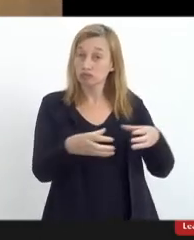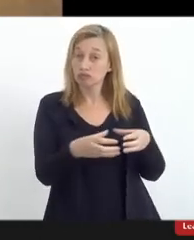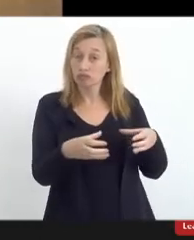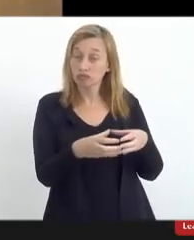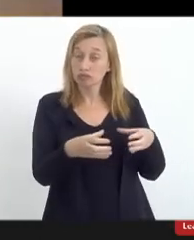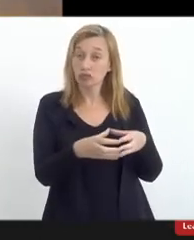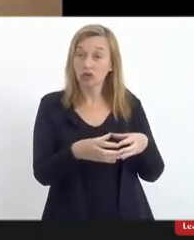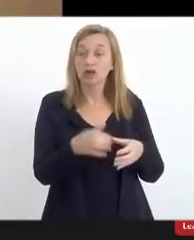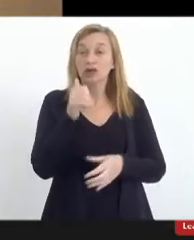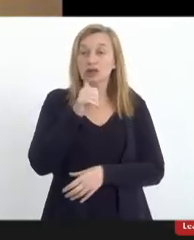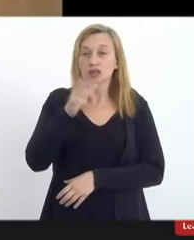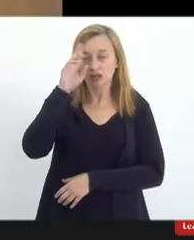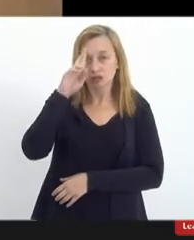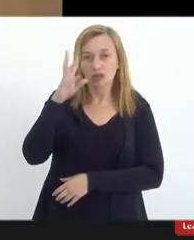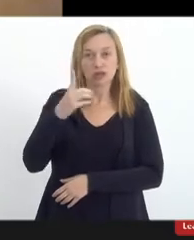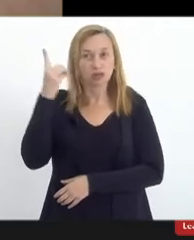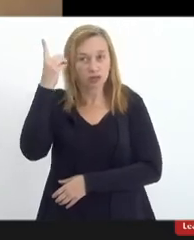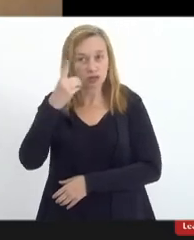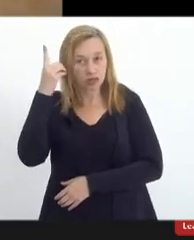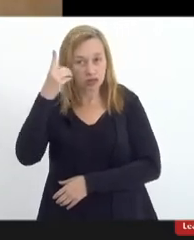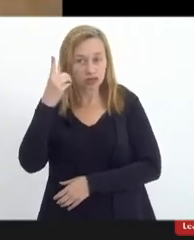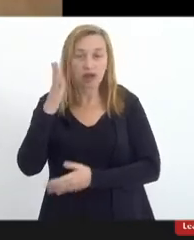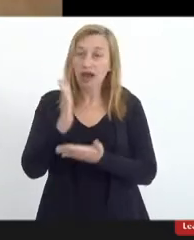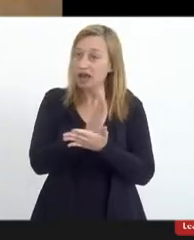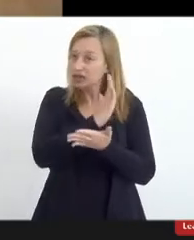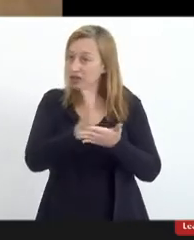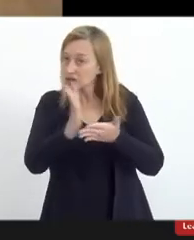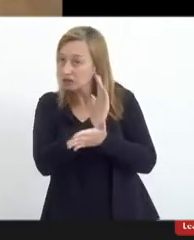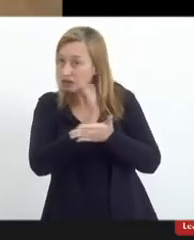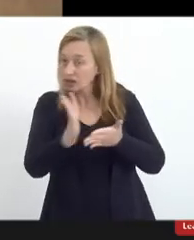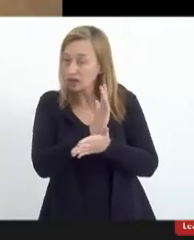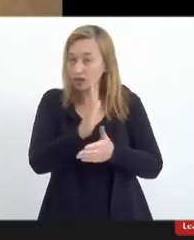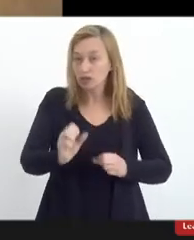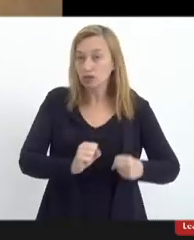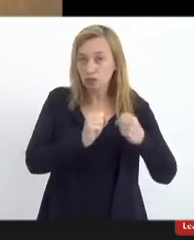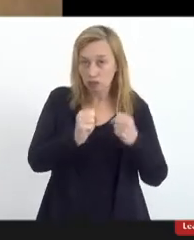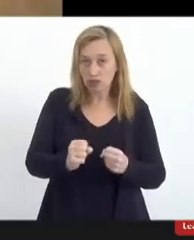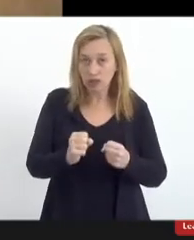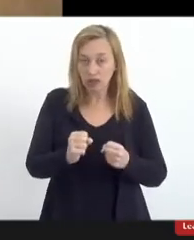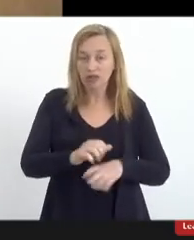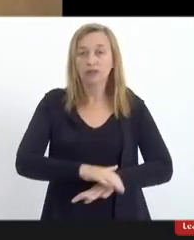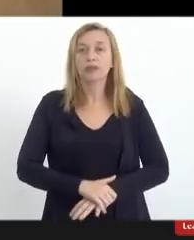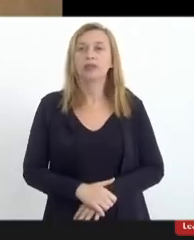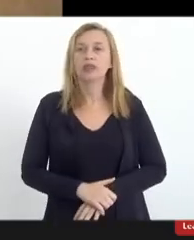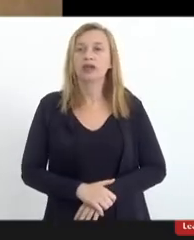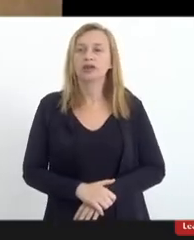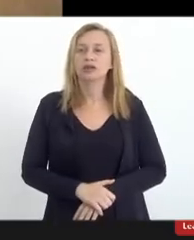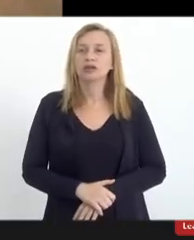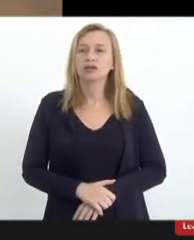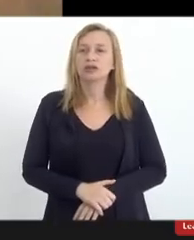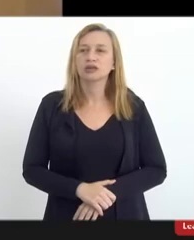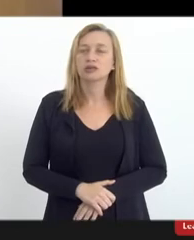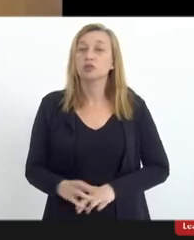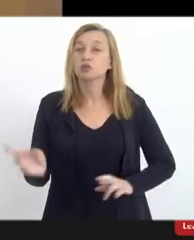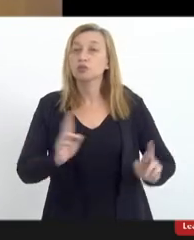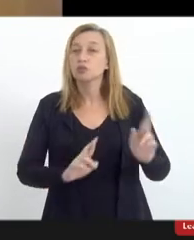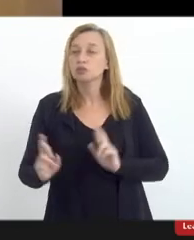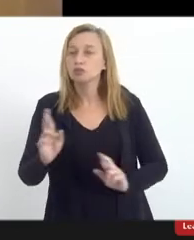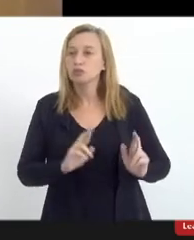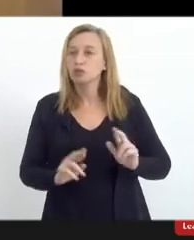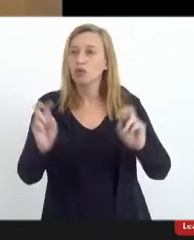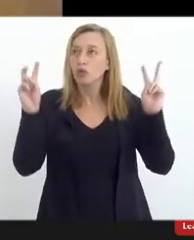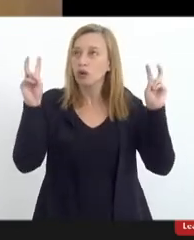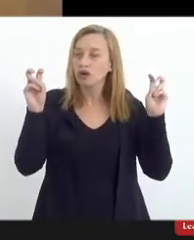deputada, faz, às vezes, faz o poder vicarial do senhor Cardeal em relação à